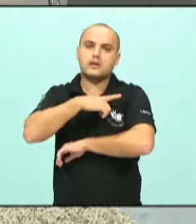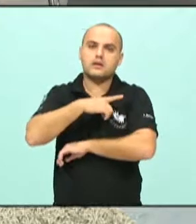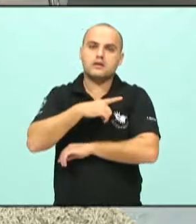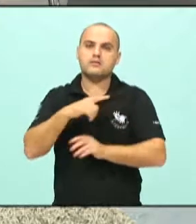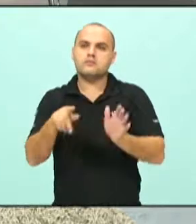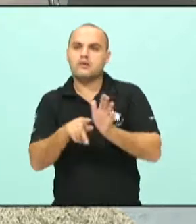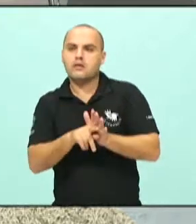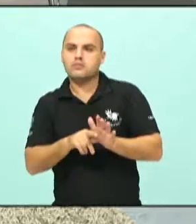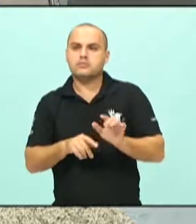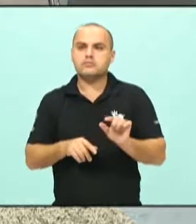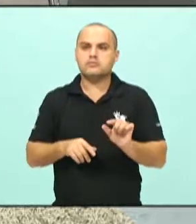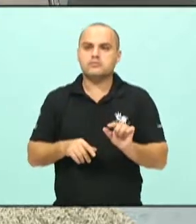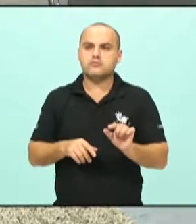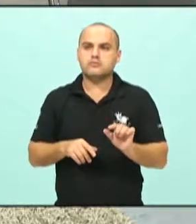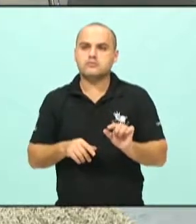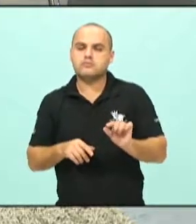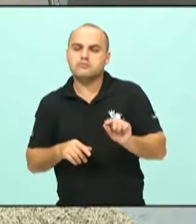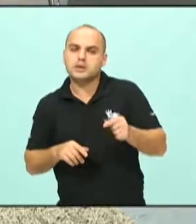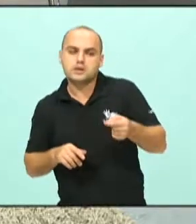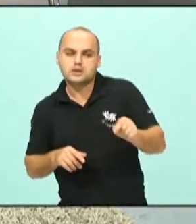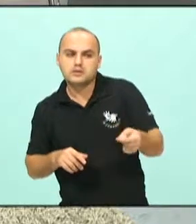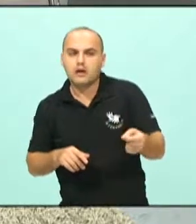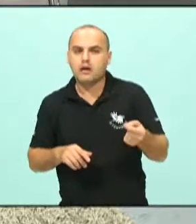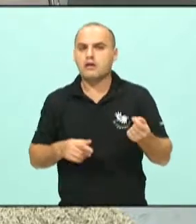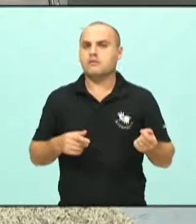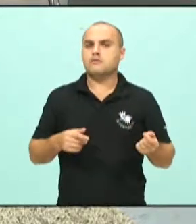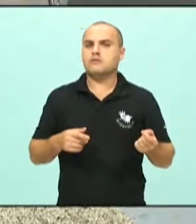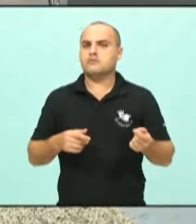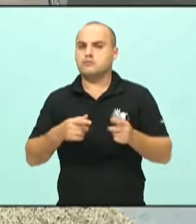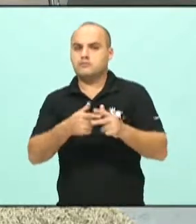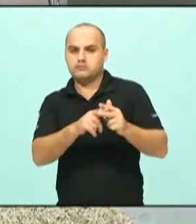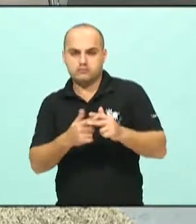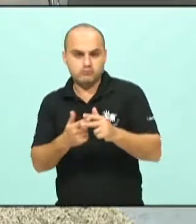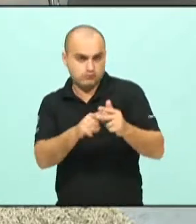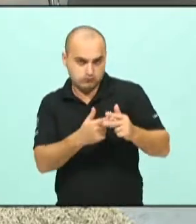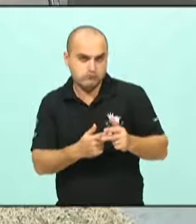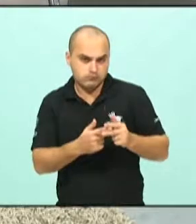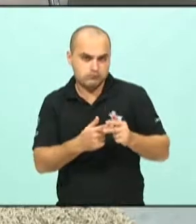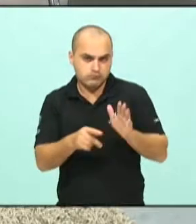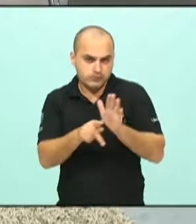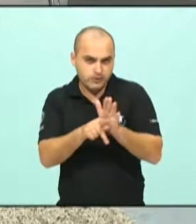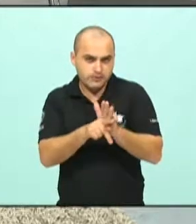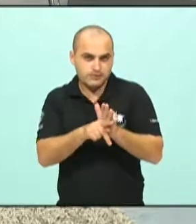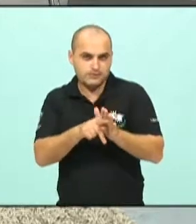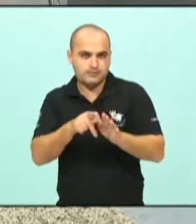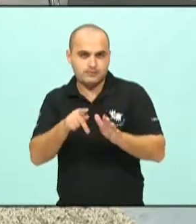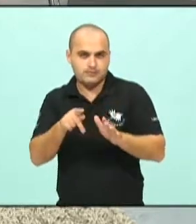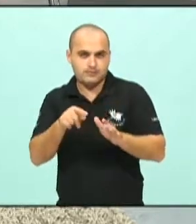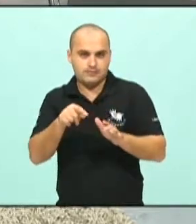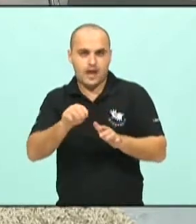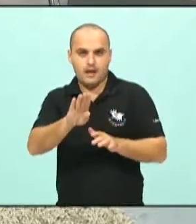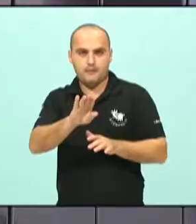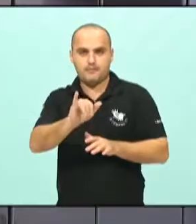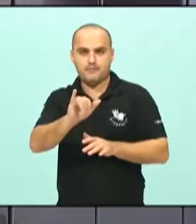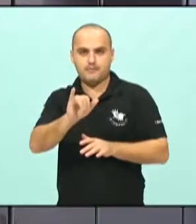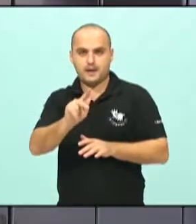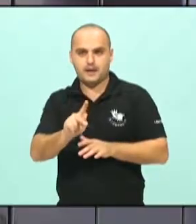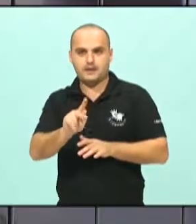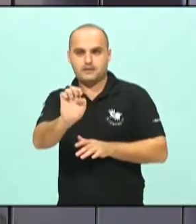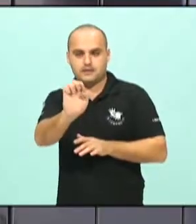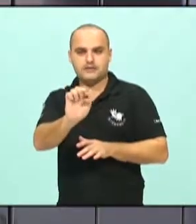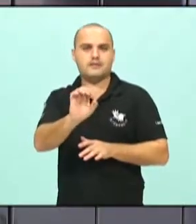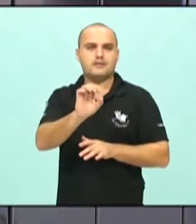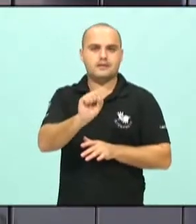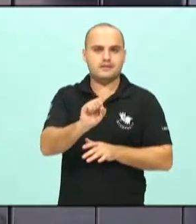chavezinha à disposição pra bicicleta, né? Aliás, é bike station, né? Bike station.